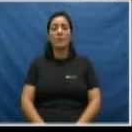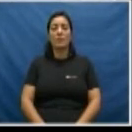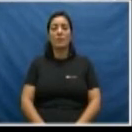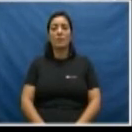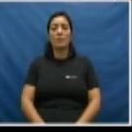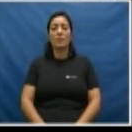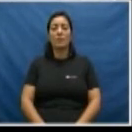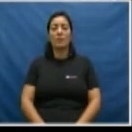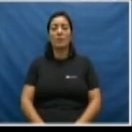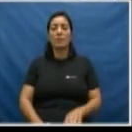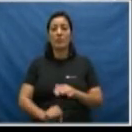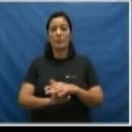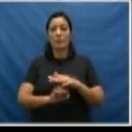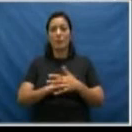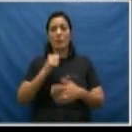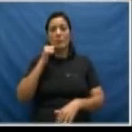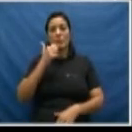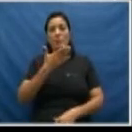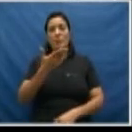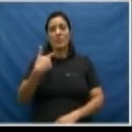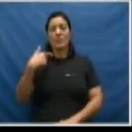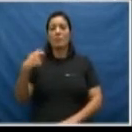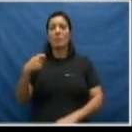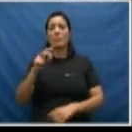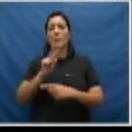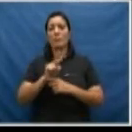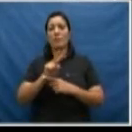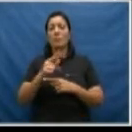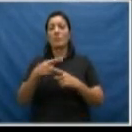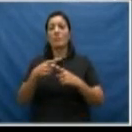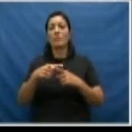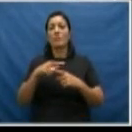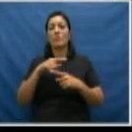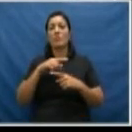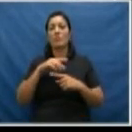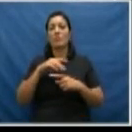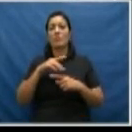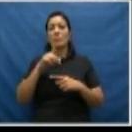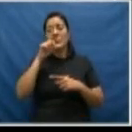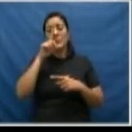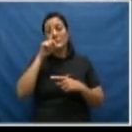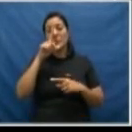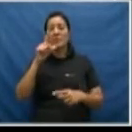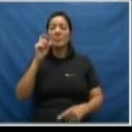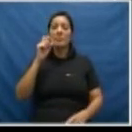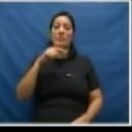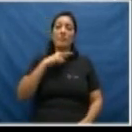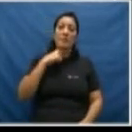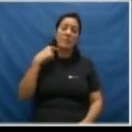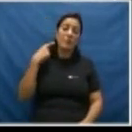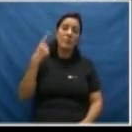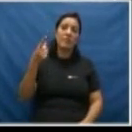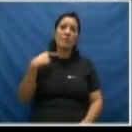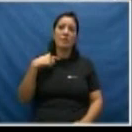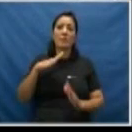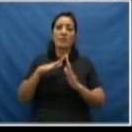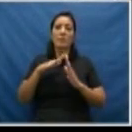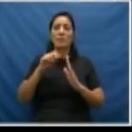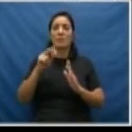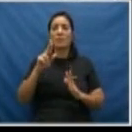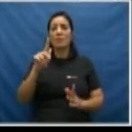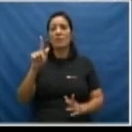Uma estrutura para as mulheres que precisam de proteção porque correm risco de morte. No caso, aqui temos a Casa Abrigo.